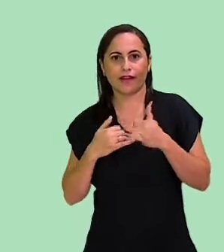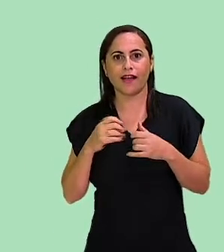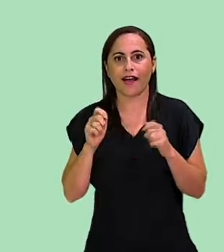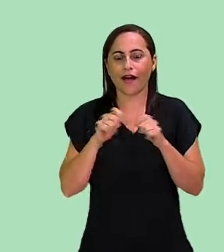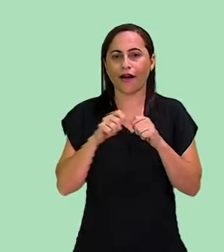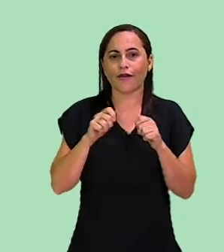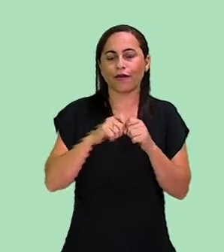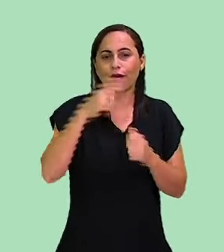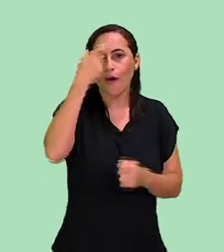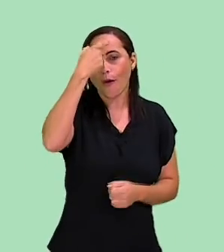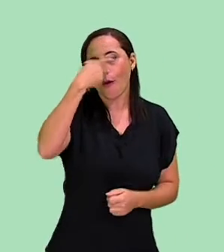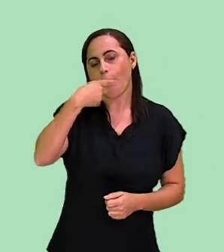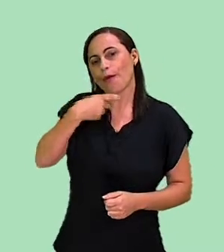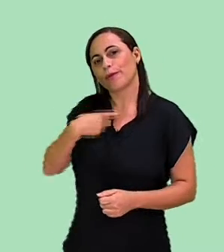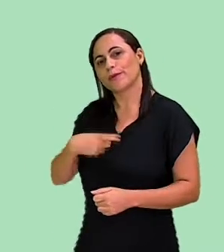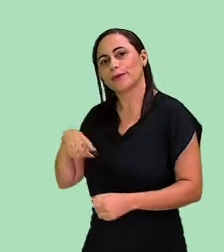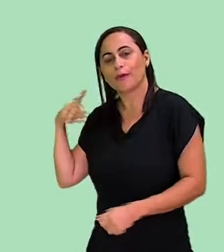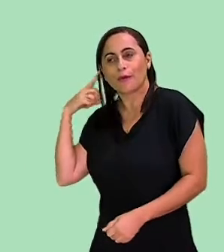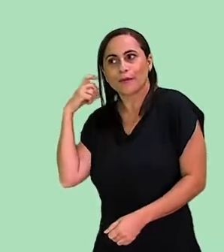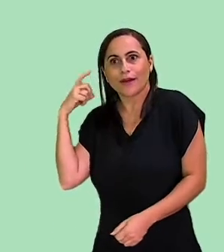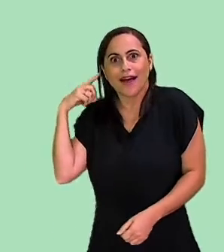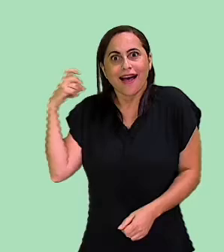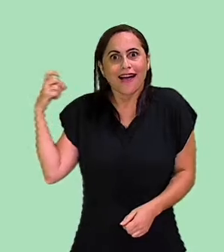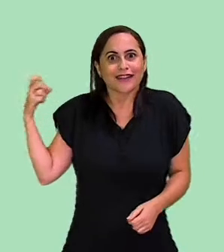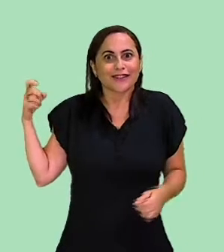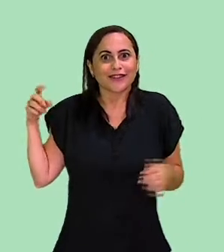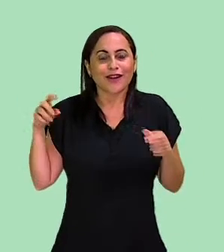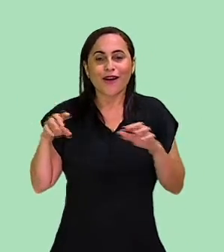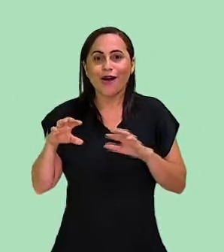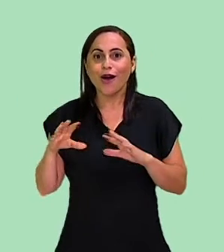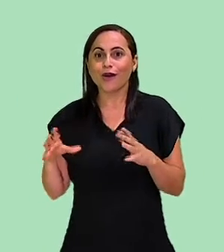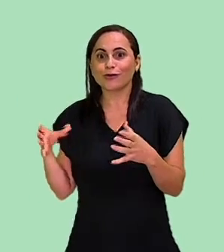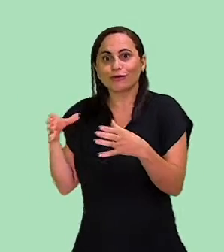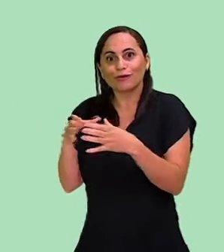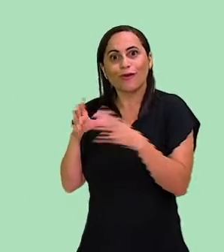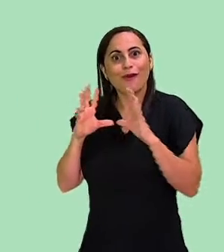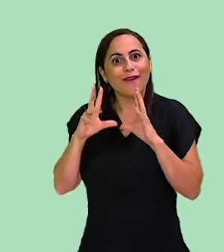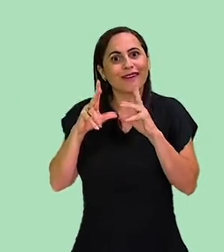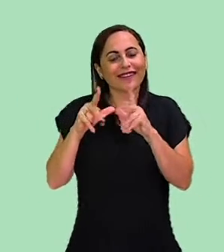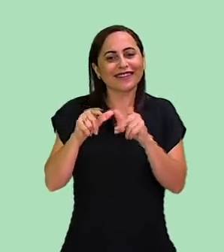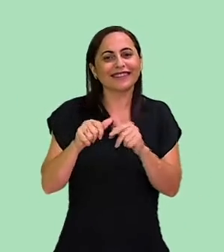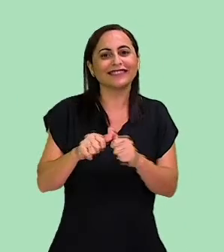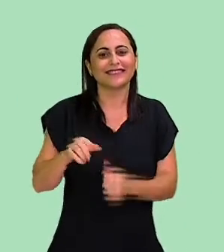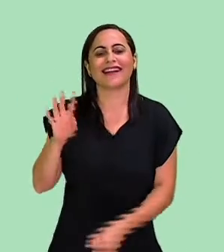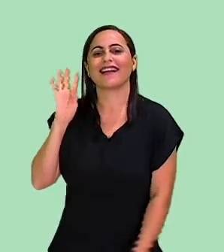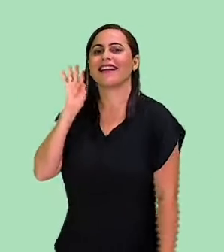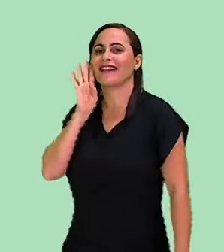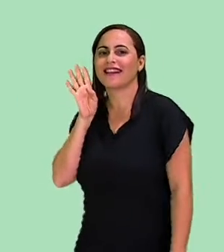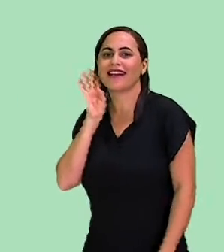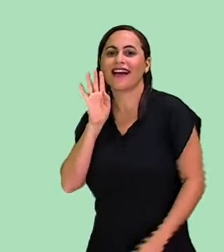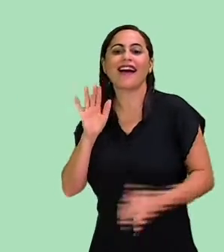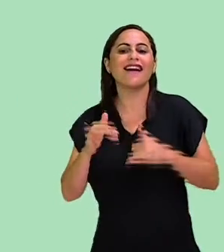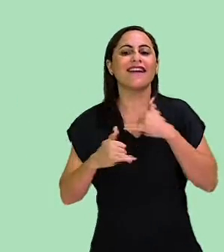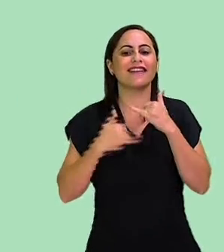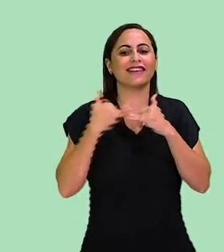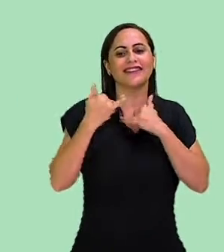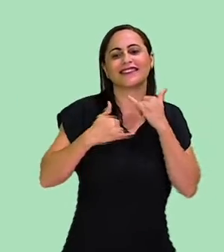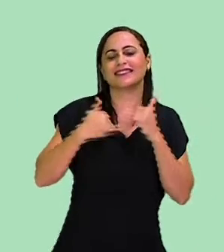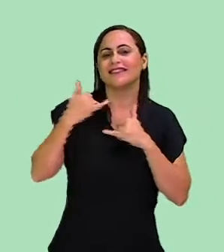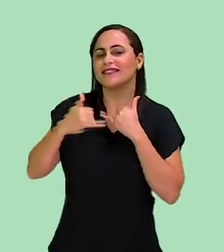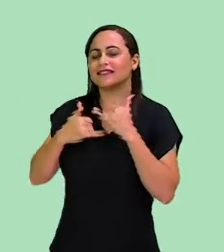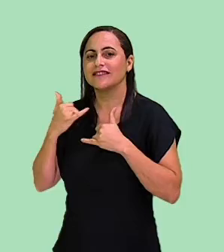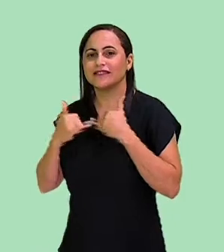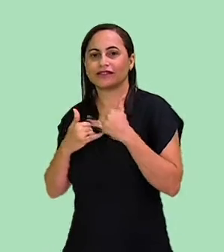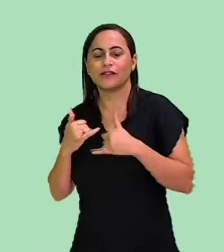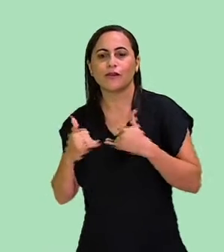fazer no corpo sons de uma banda inteira Que legal a brincadeira